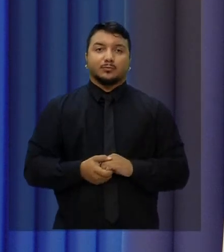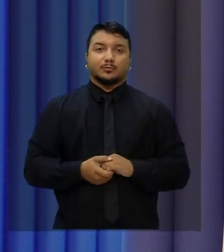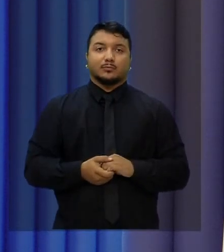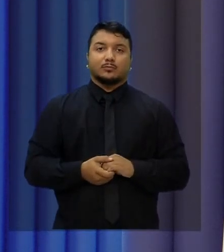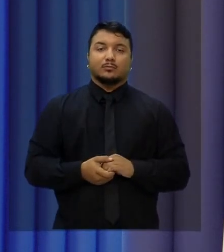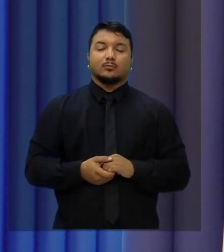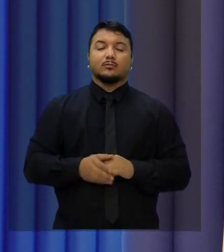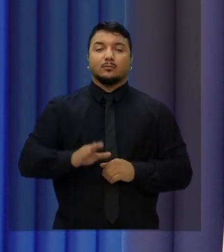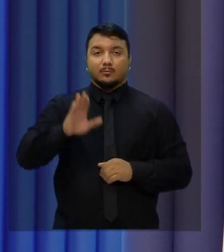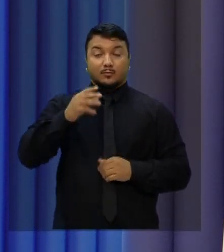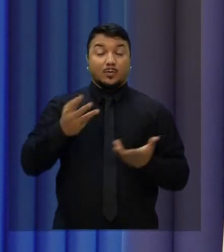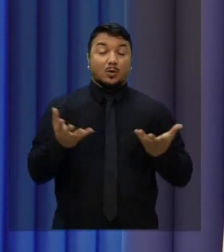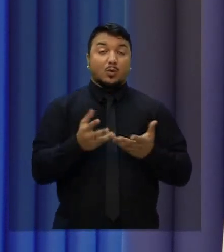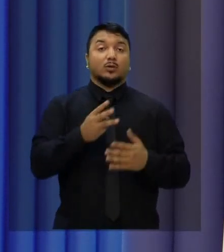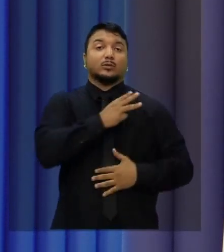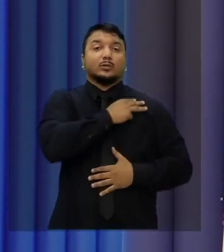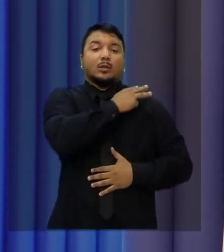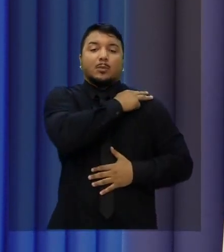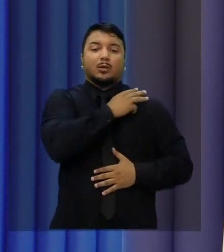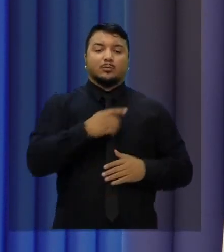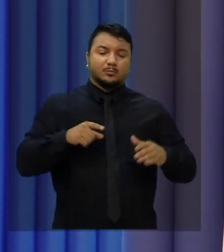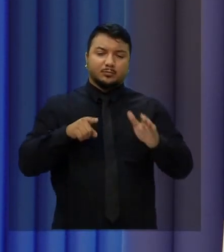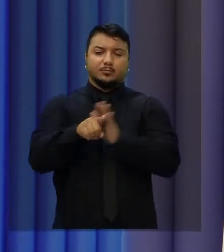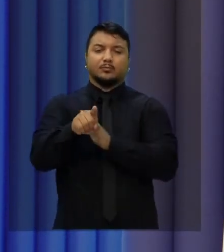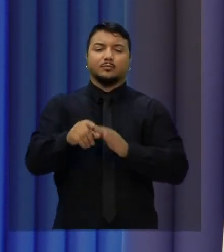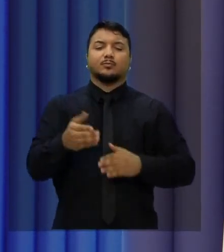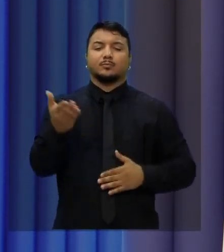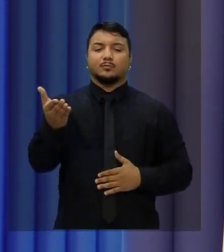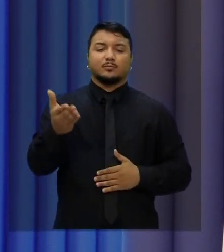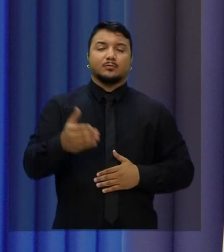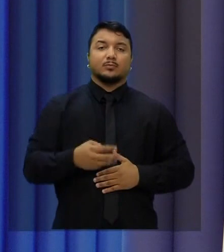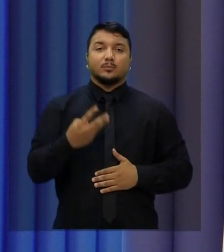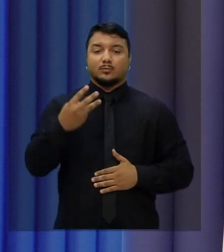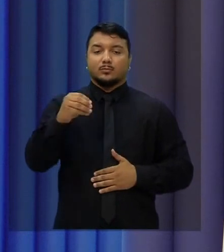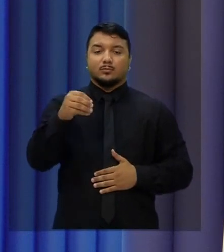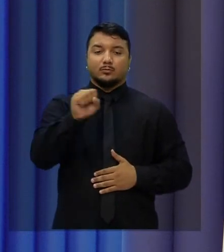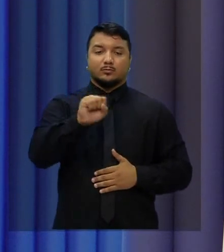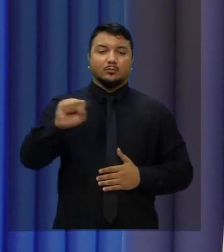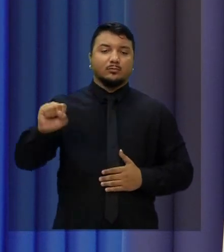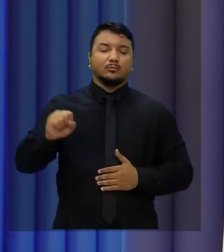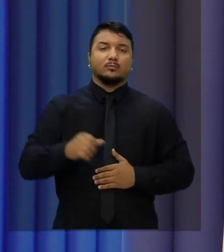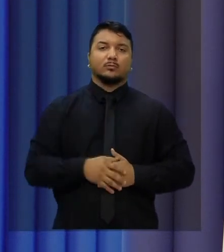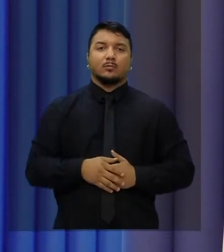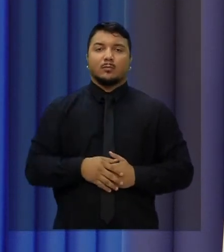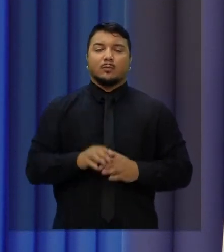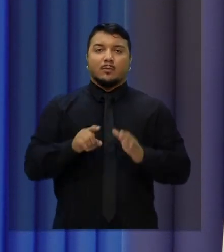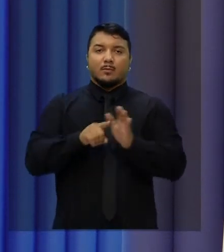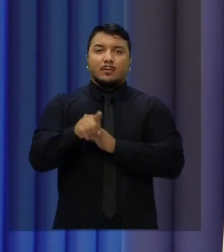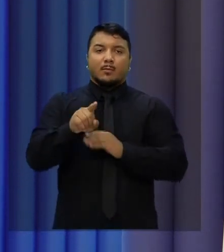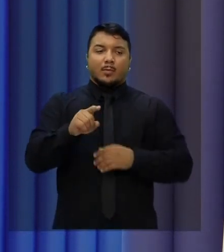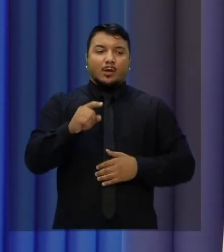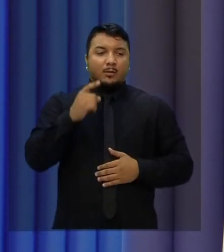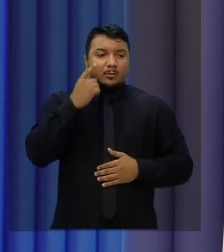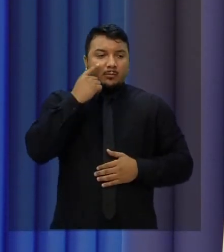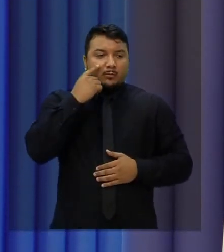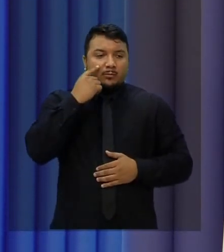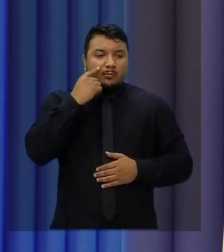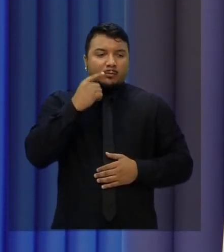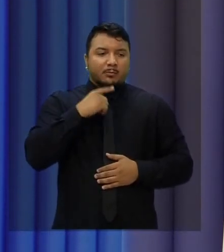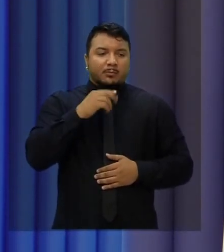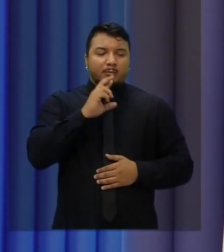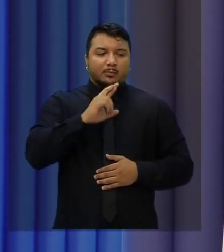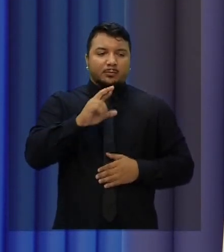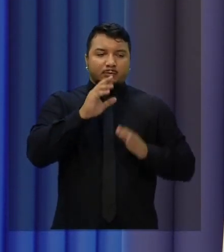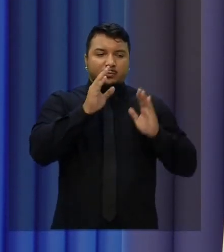candidato Capitão Wagner, agora é a sua vez de perguntar. O senhor tem 30 segundos para questionar o candidato. Já teve a tréplica